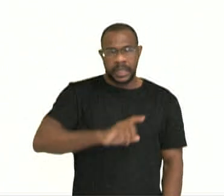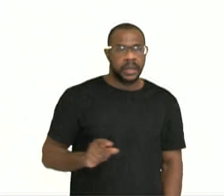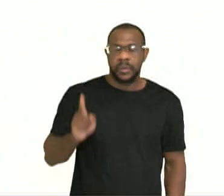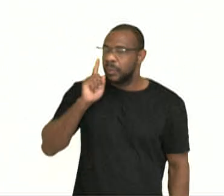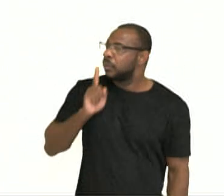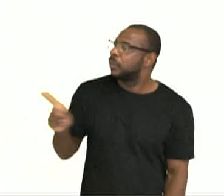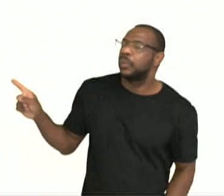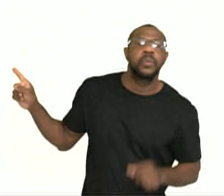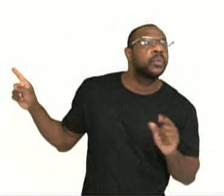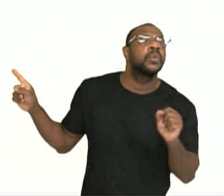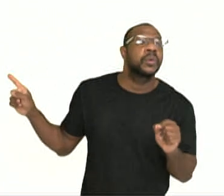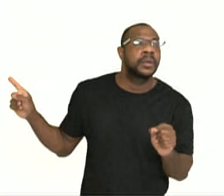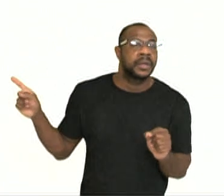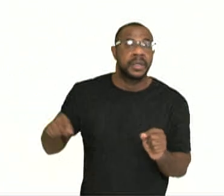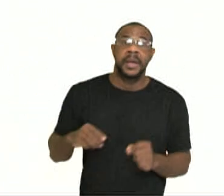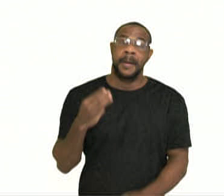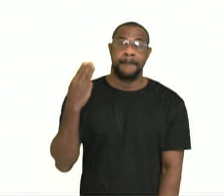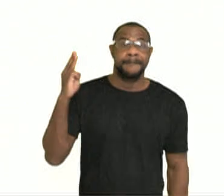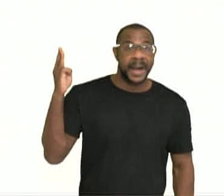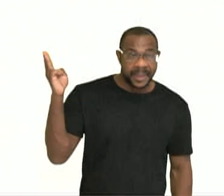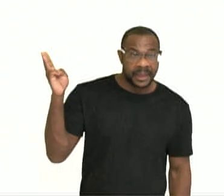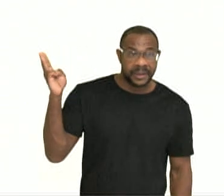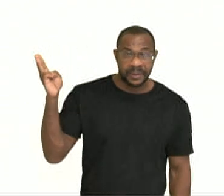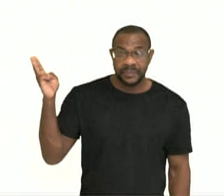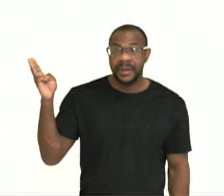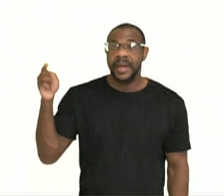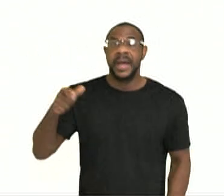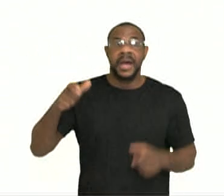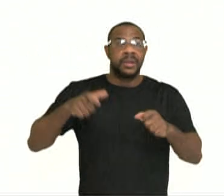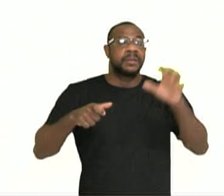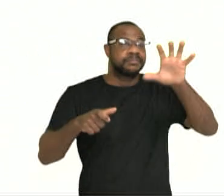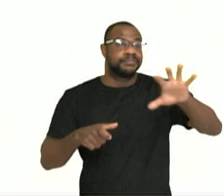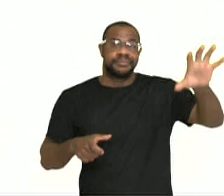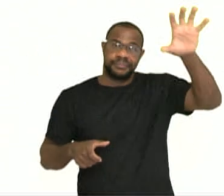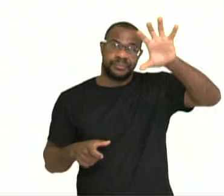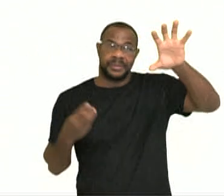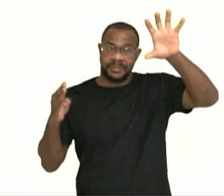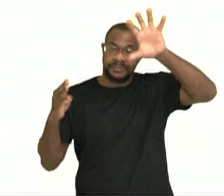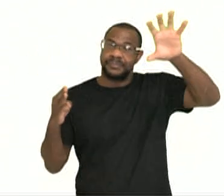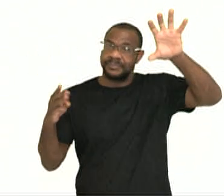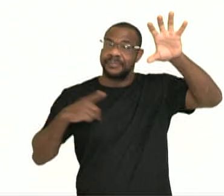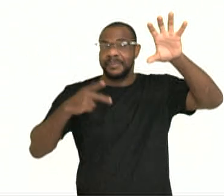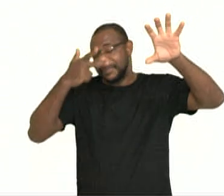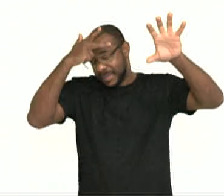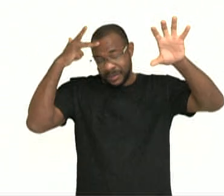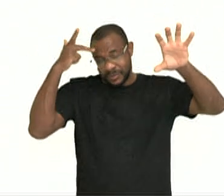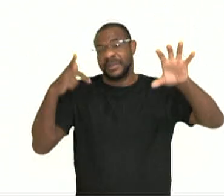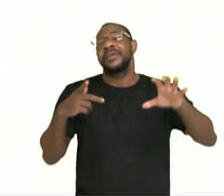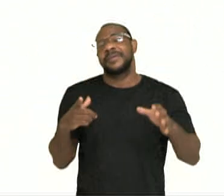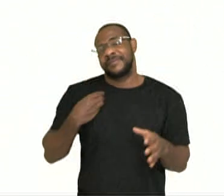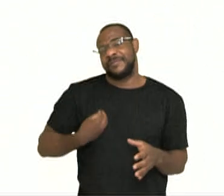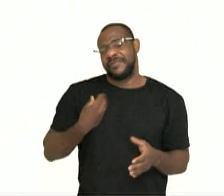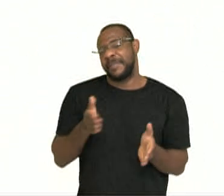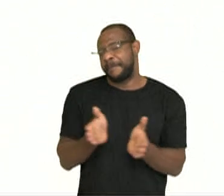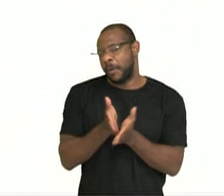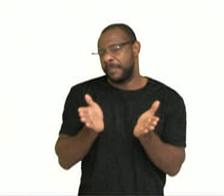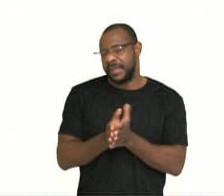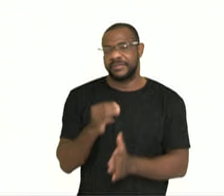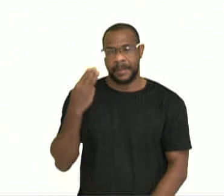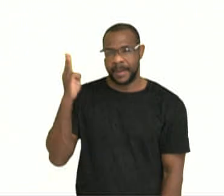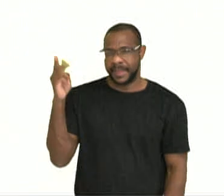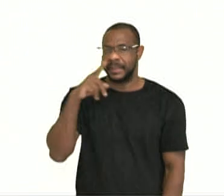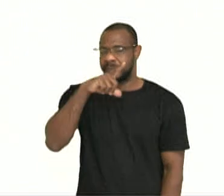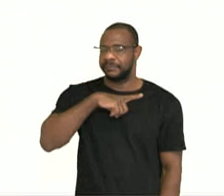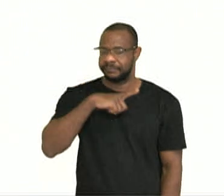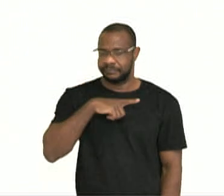né? Sendo que o Maranhão é o estado que concentra a maior porcentagem de pessoas vivendo na pobreza. Então, há uma concentração em